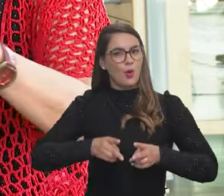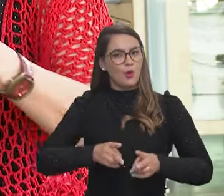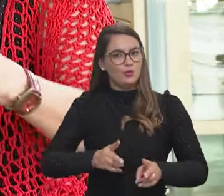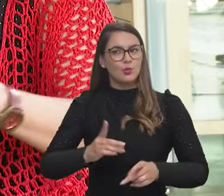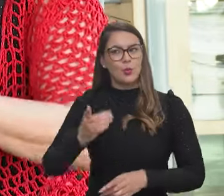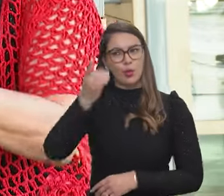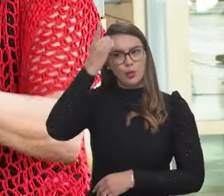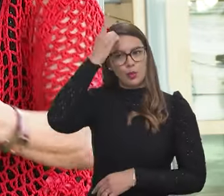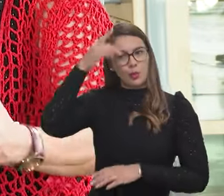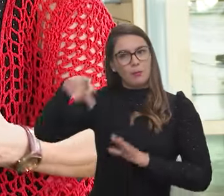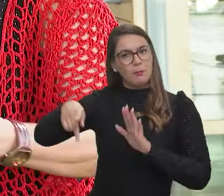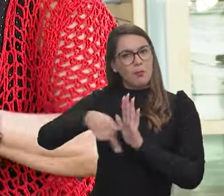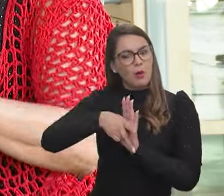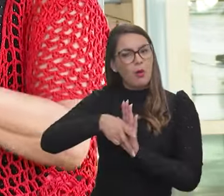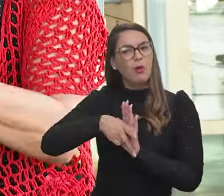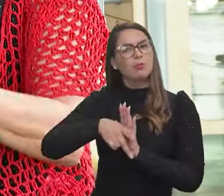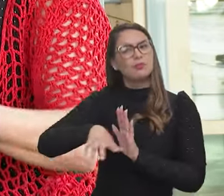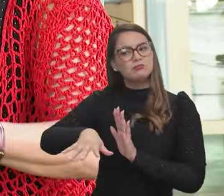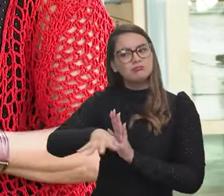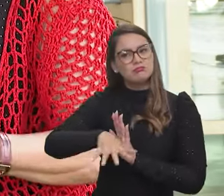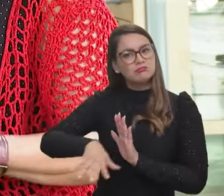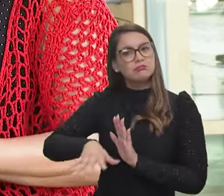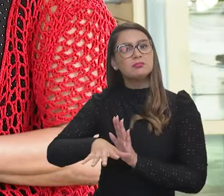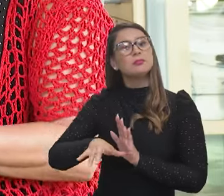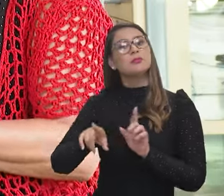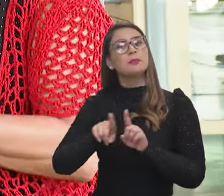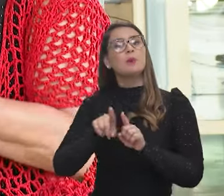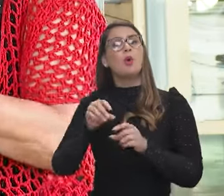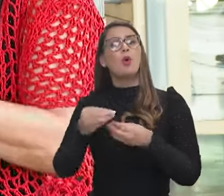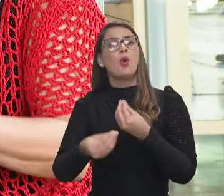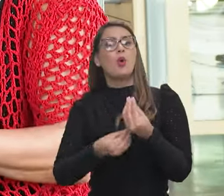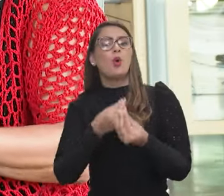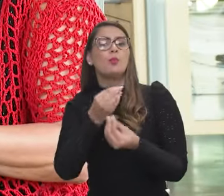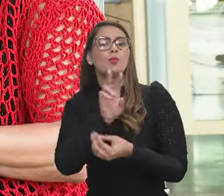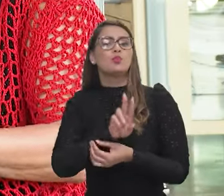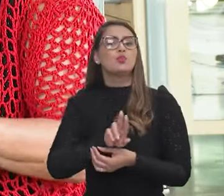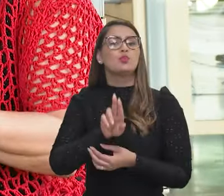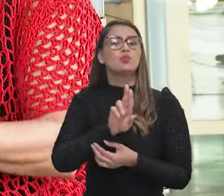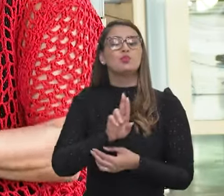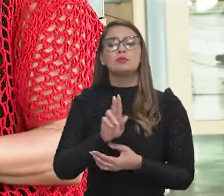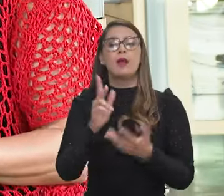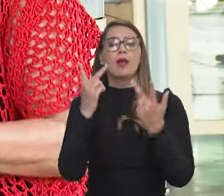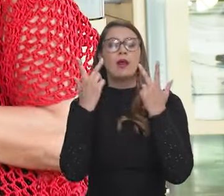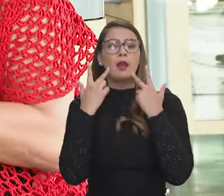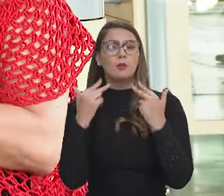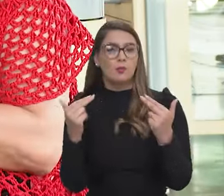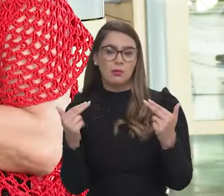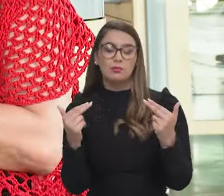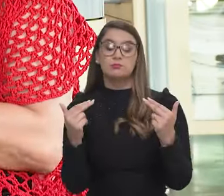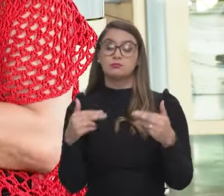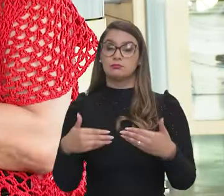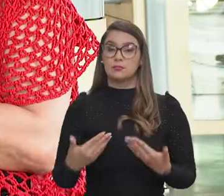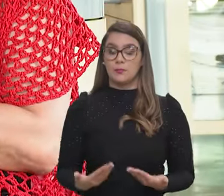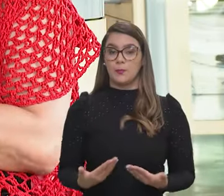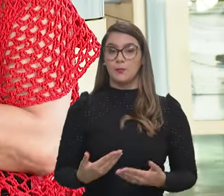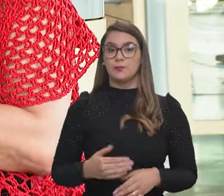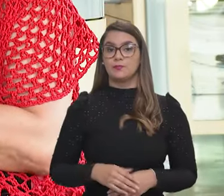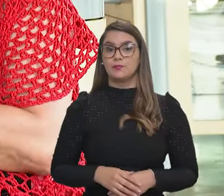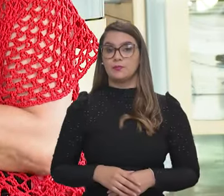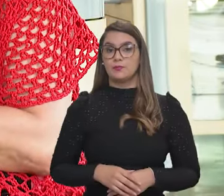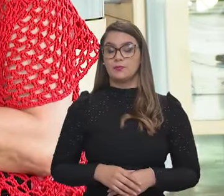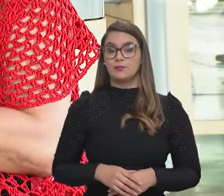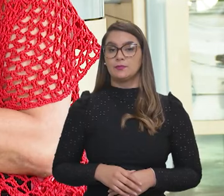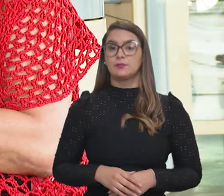as vocações naturais daquele determinado local e até como você utilizar aquelas vocações naturais. Então,